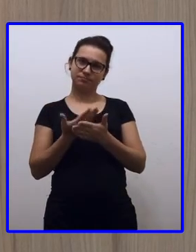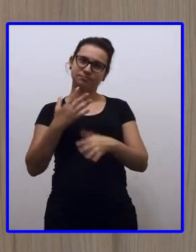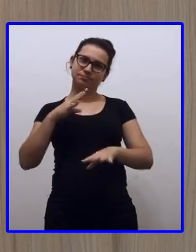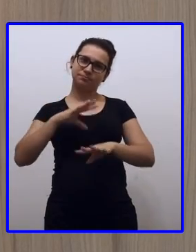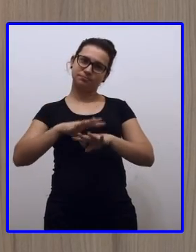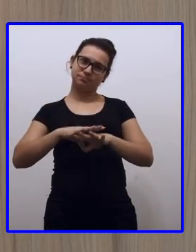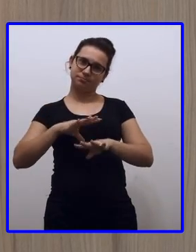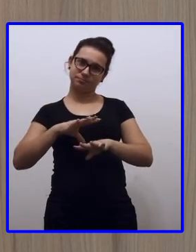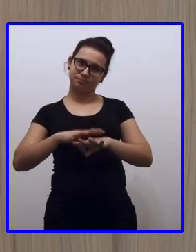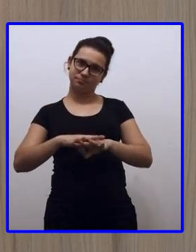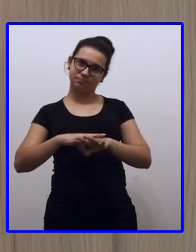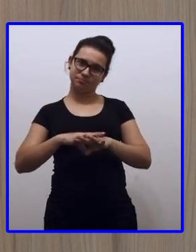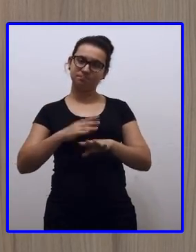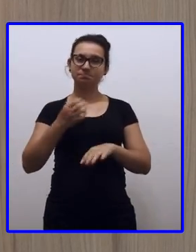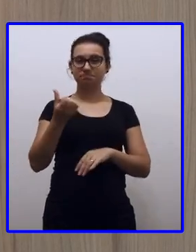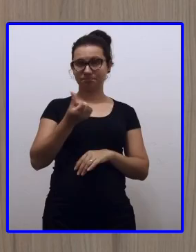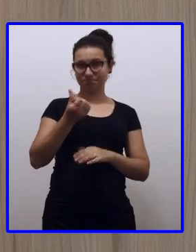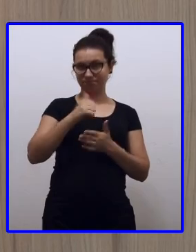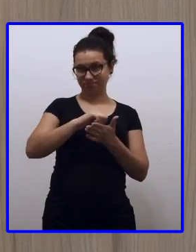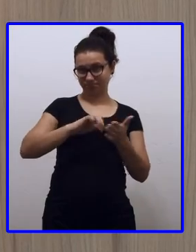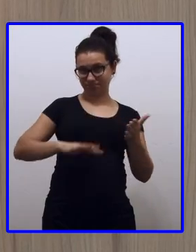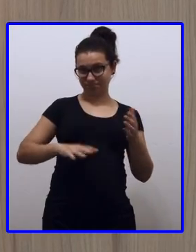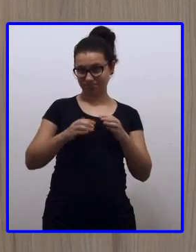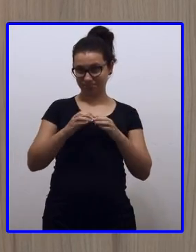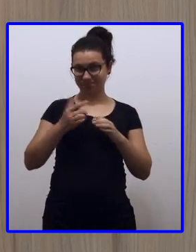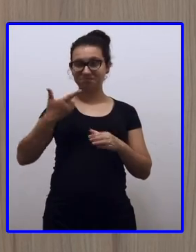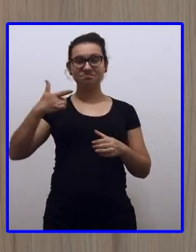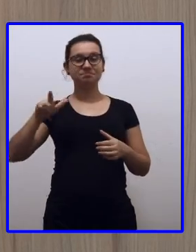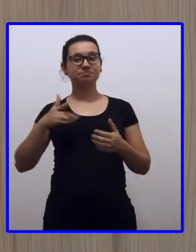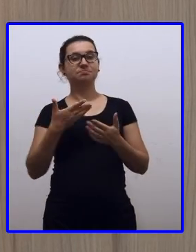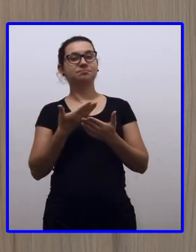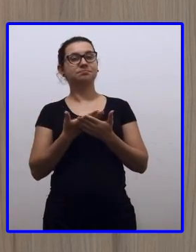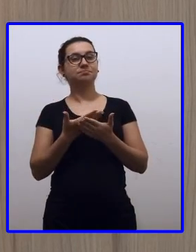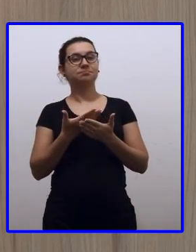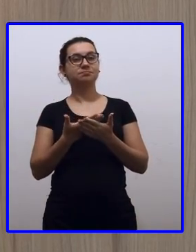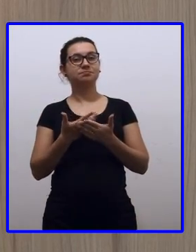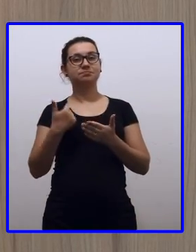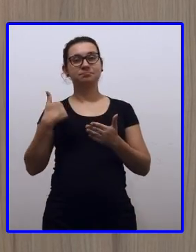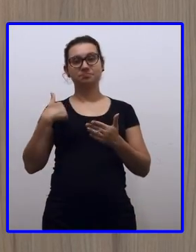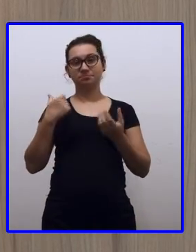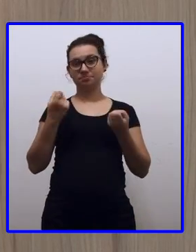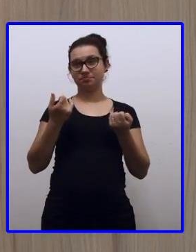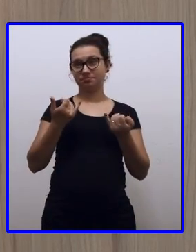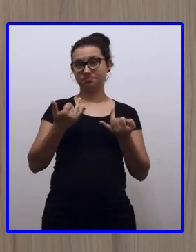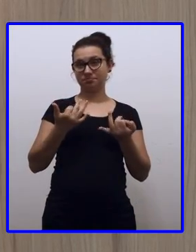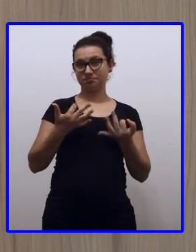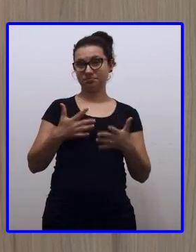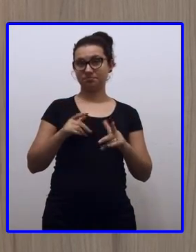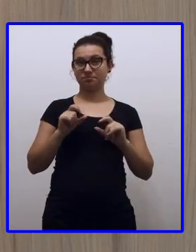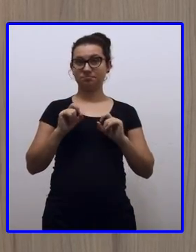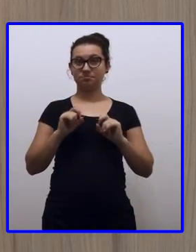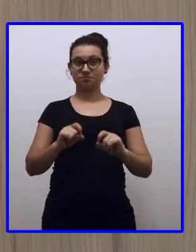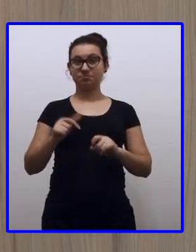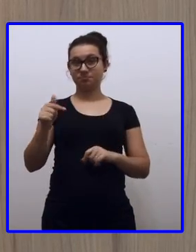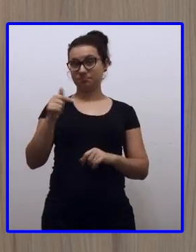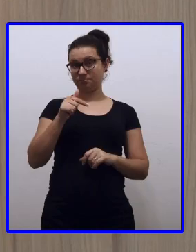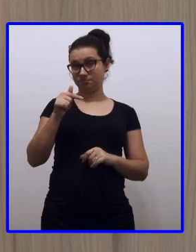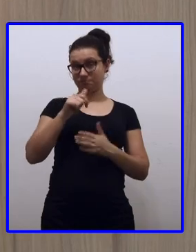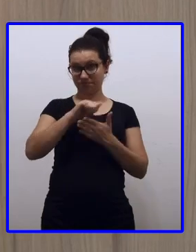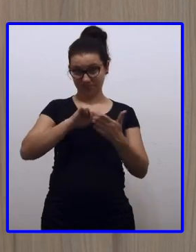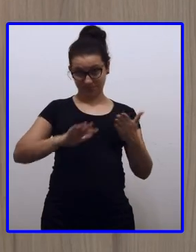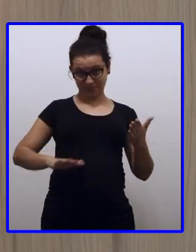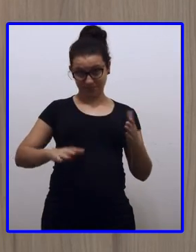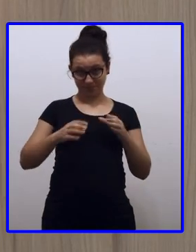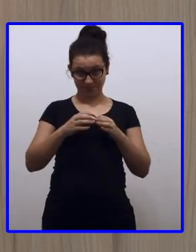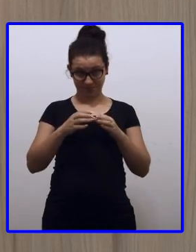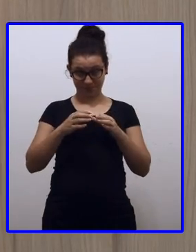matemática do sexto bloco. Na próxima aula, eu venho com a turma do sétimo bloco. Então,